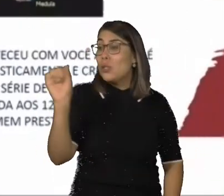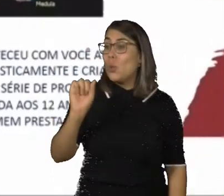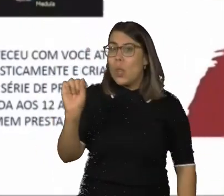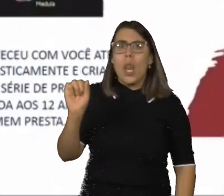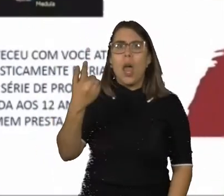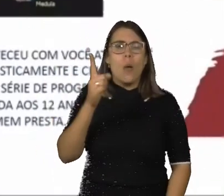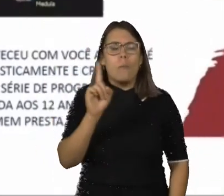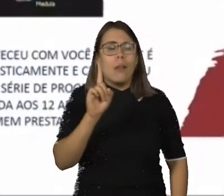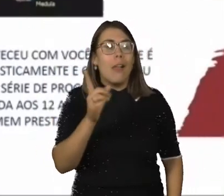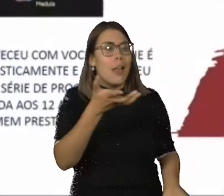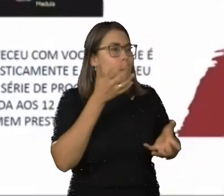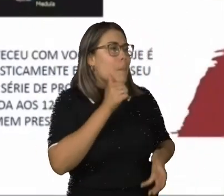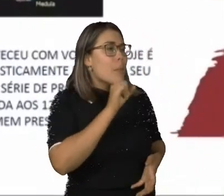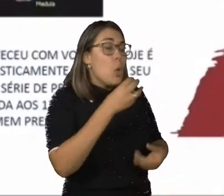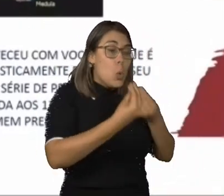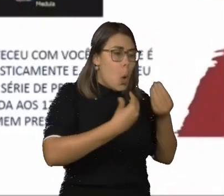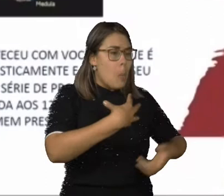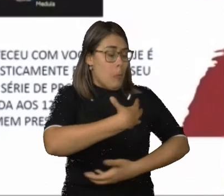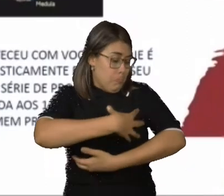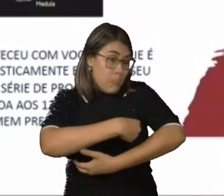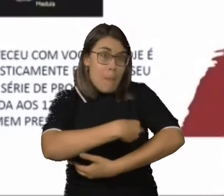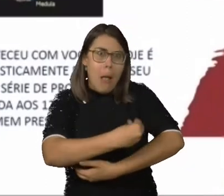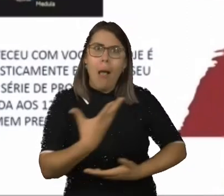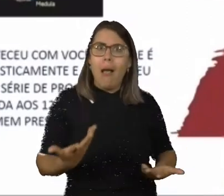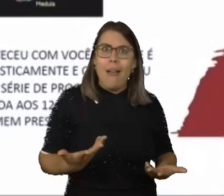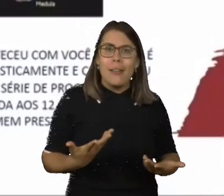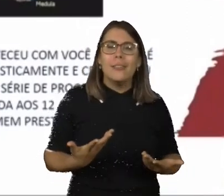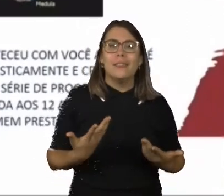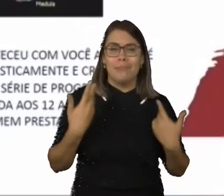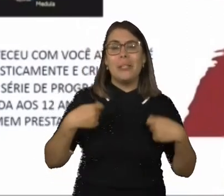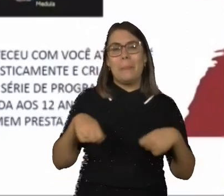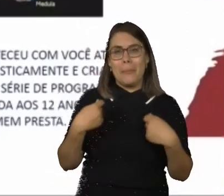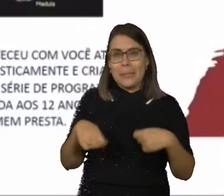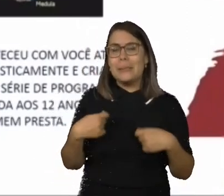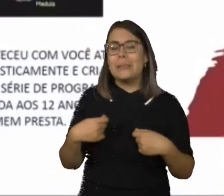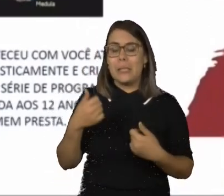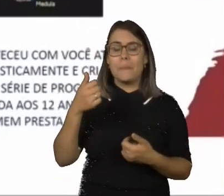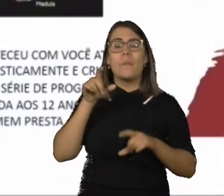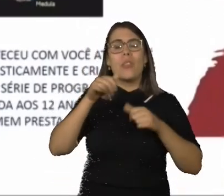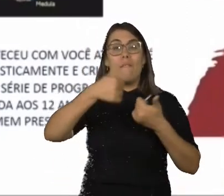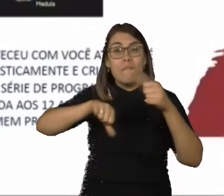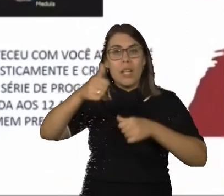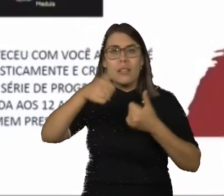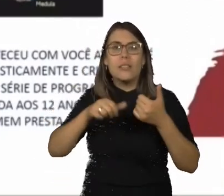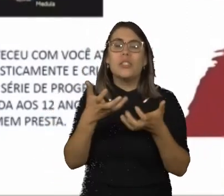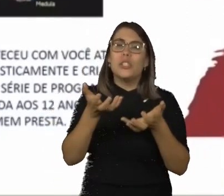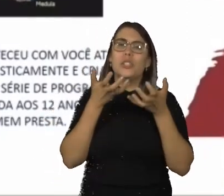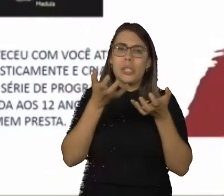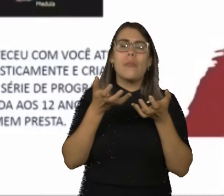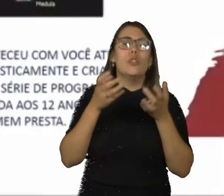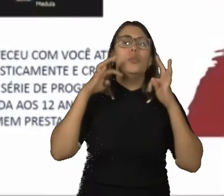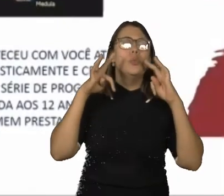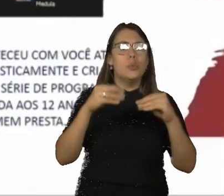quer saber sobre assuntos, como é que amamenta. Então, a SARA é responsável pela nossa seleção de vigília. Então,